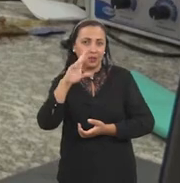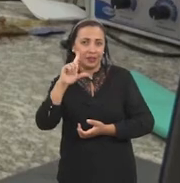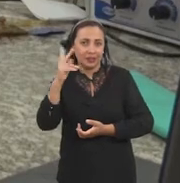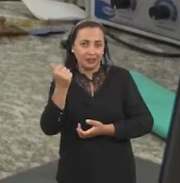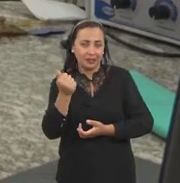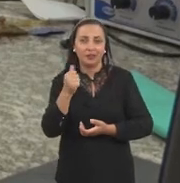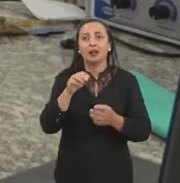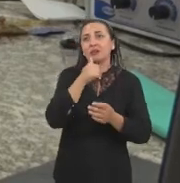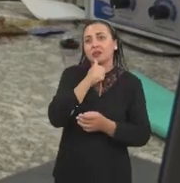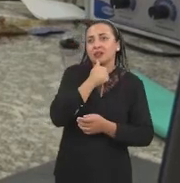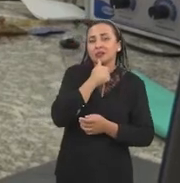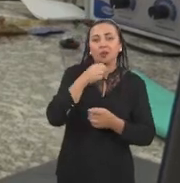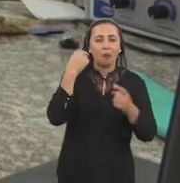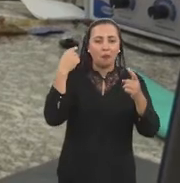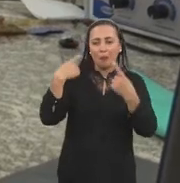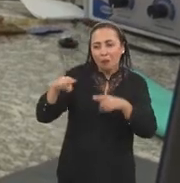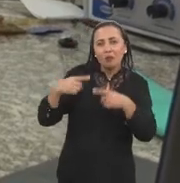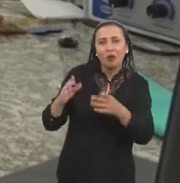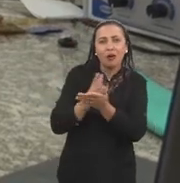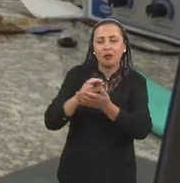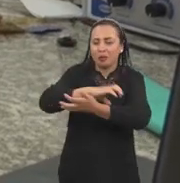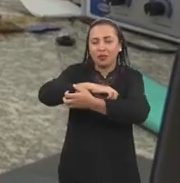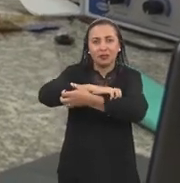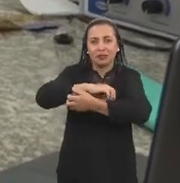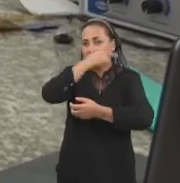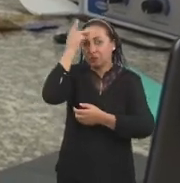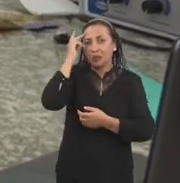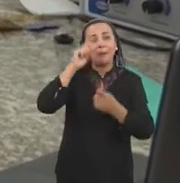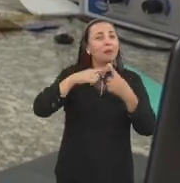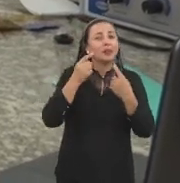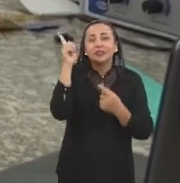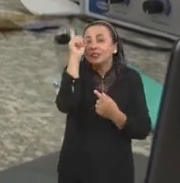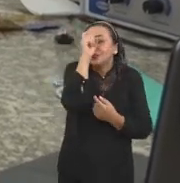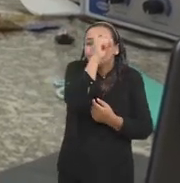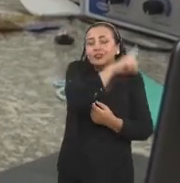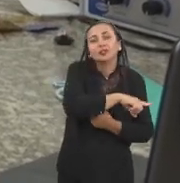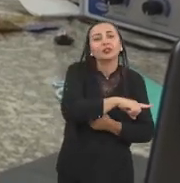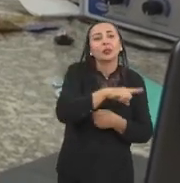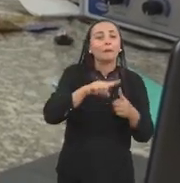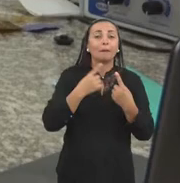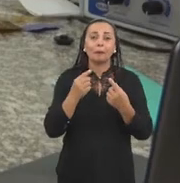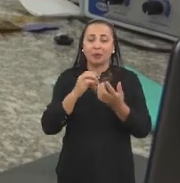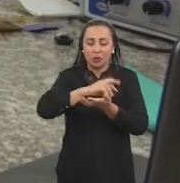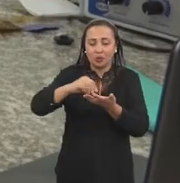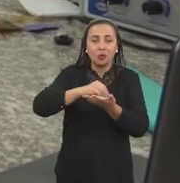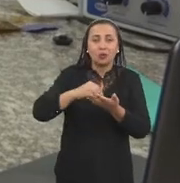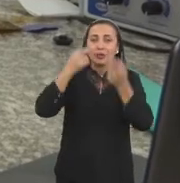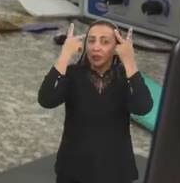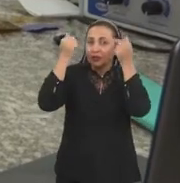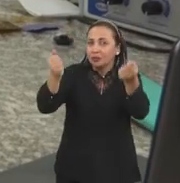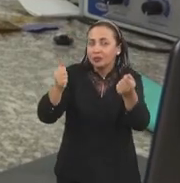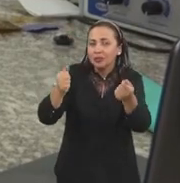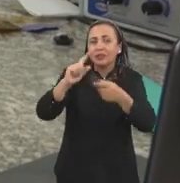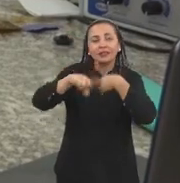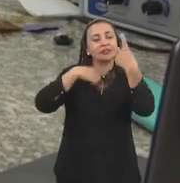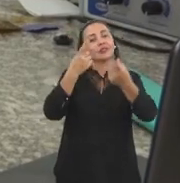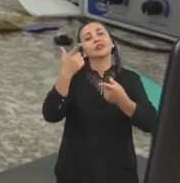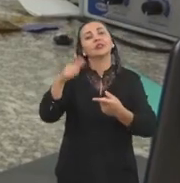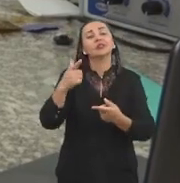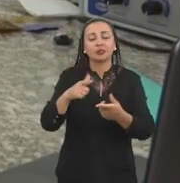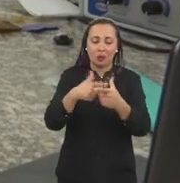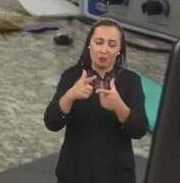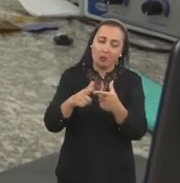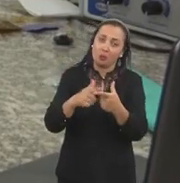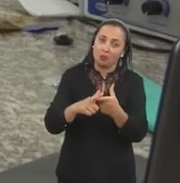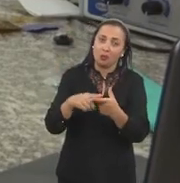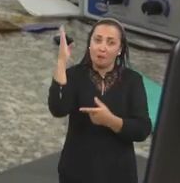déficit de atenção e hiperatividade em crianças. Ao contrário dos corantes artificiais, os corantes naturais, eles